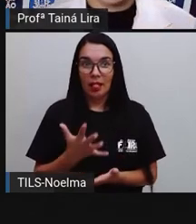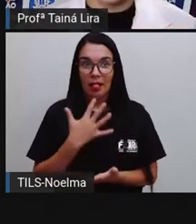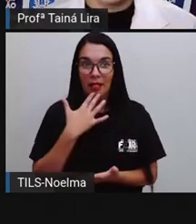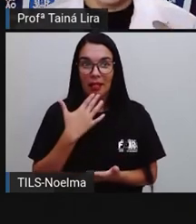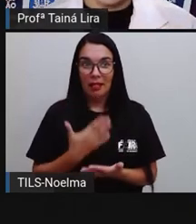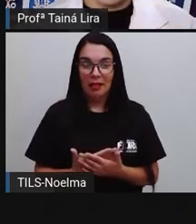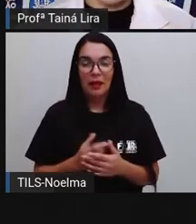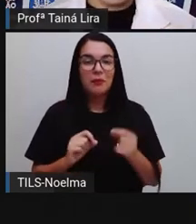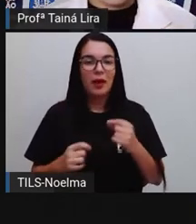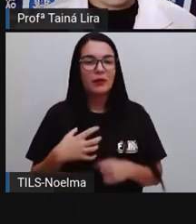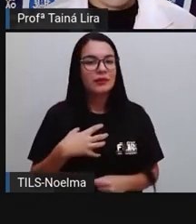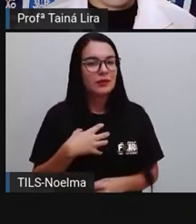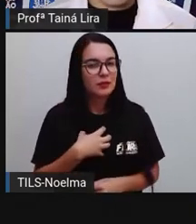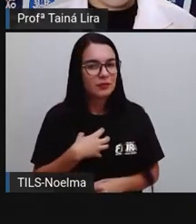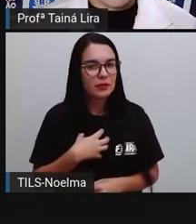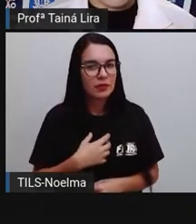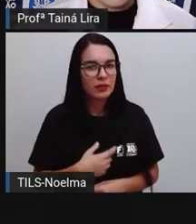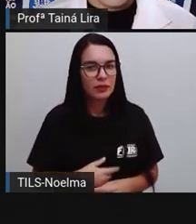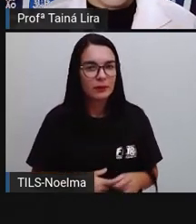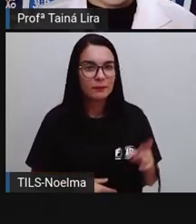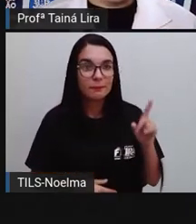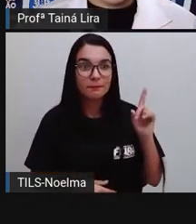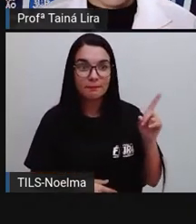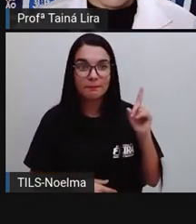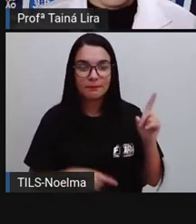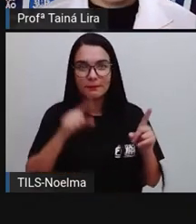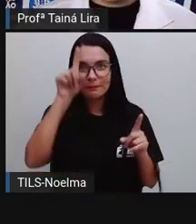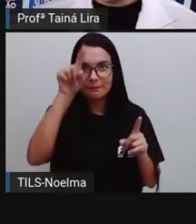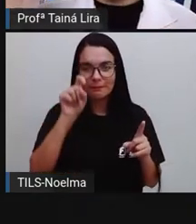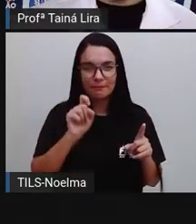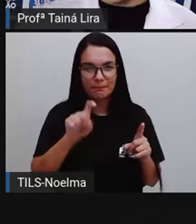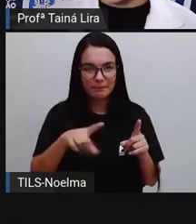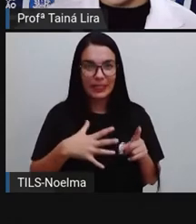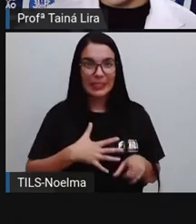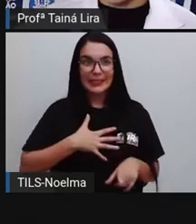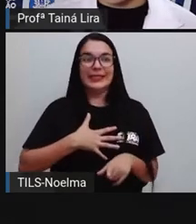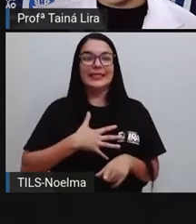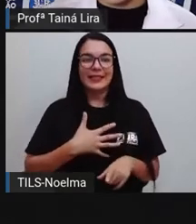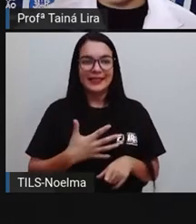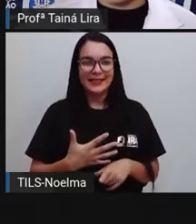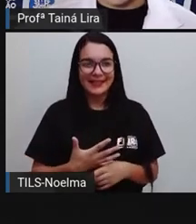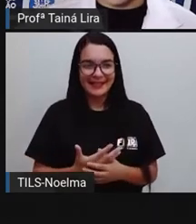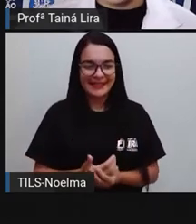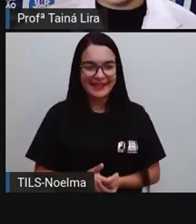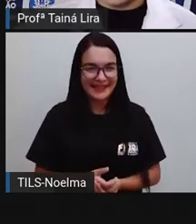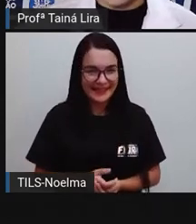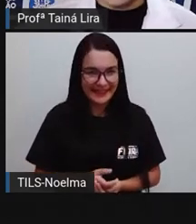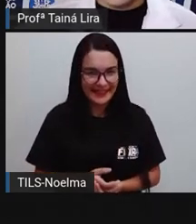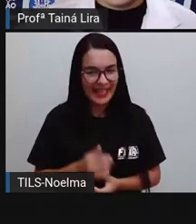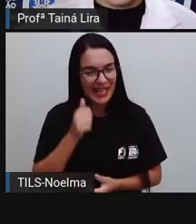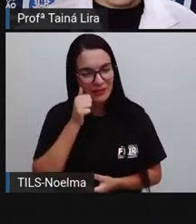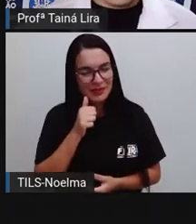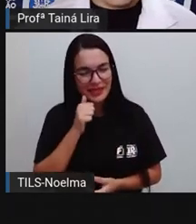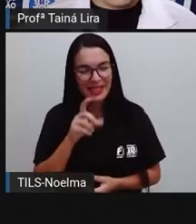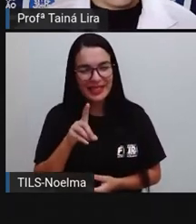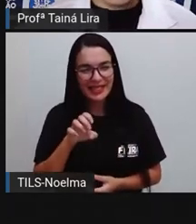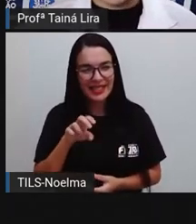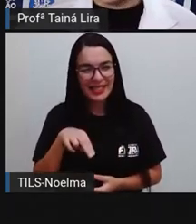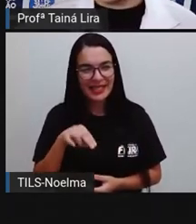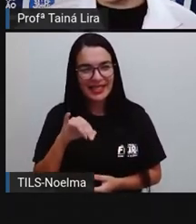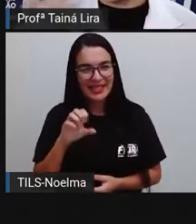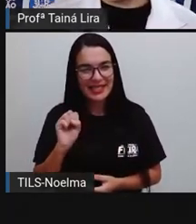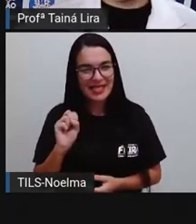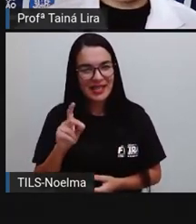sentimento. Olha a exclamação ali. Ela ficou surpresa com aquela fala de Denise.